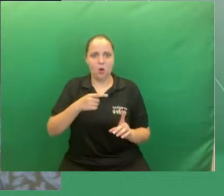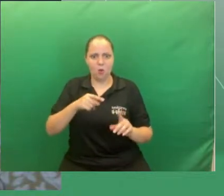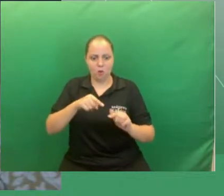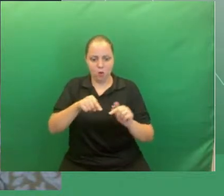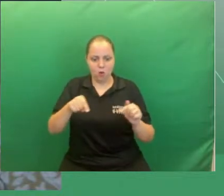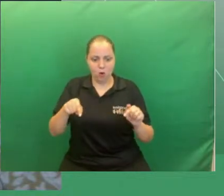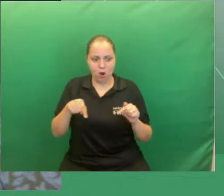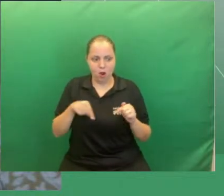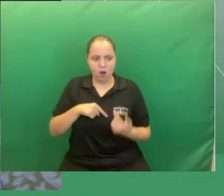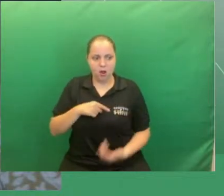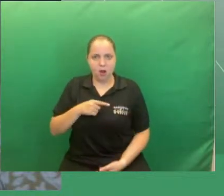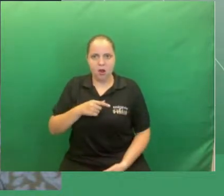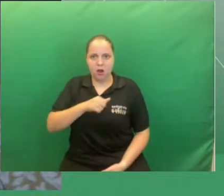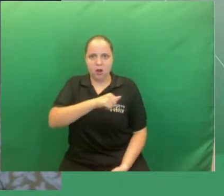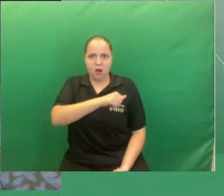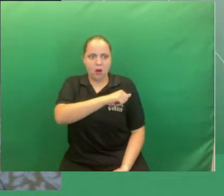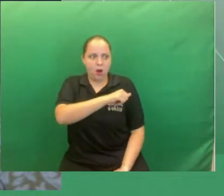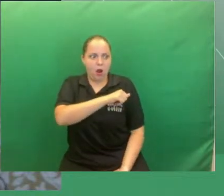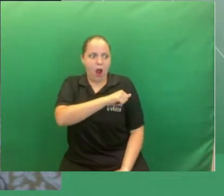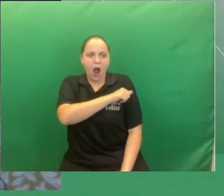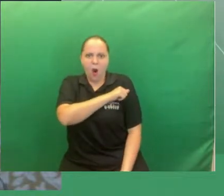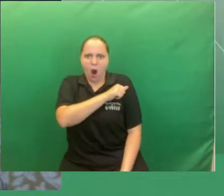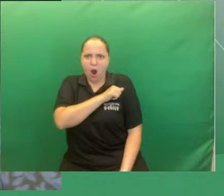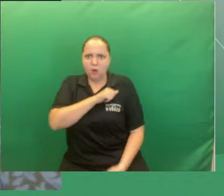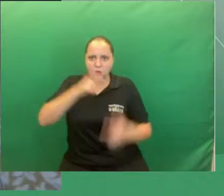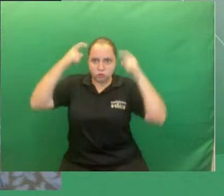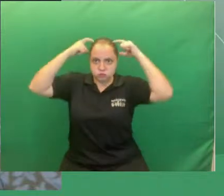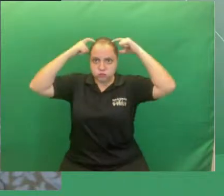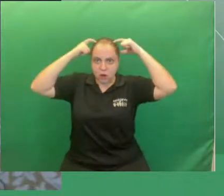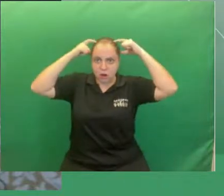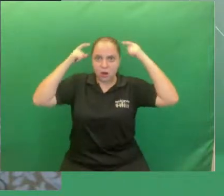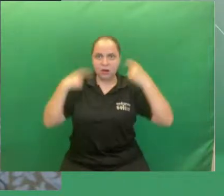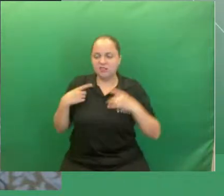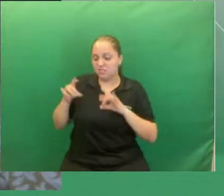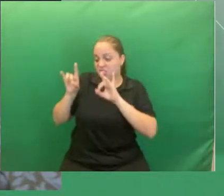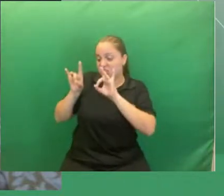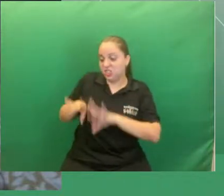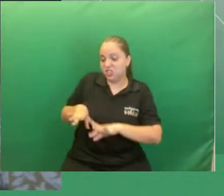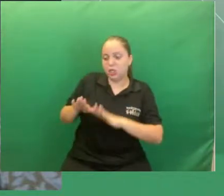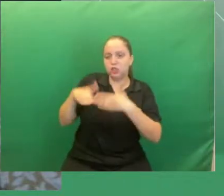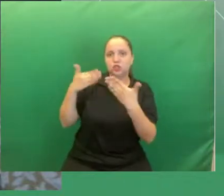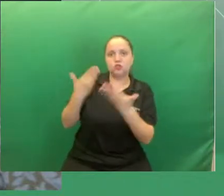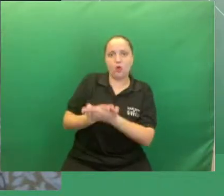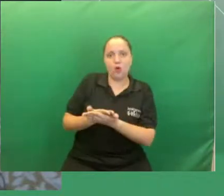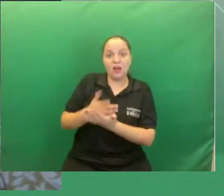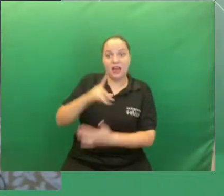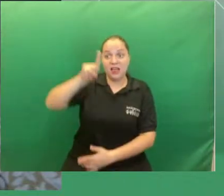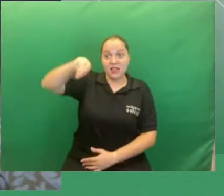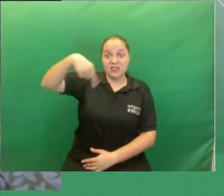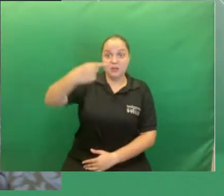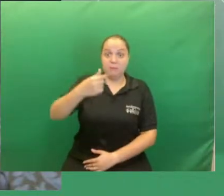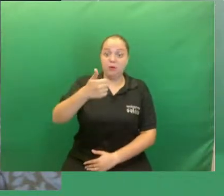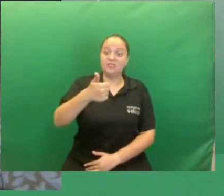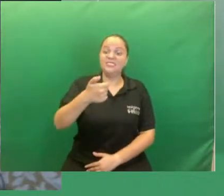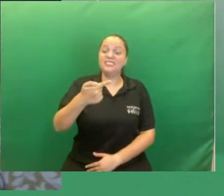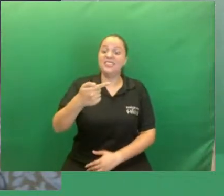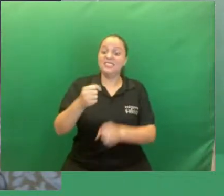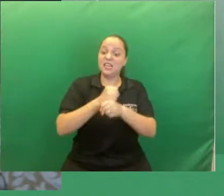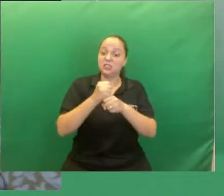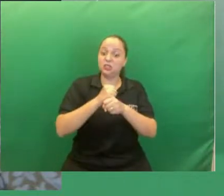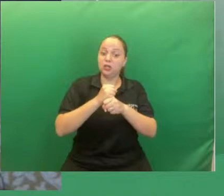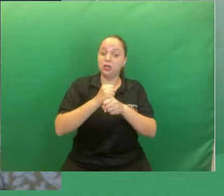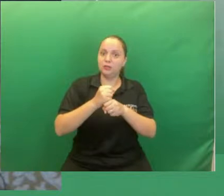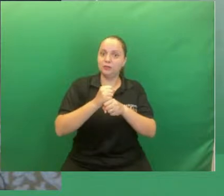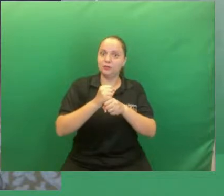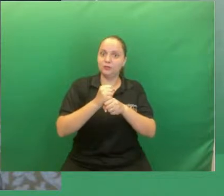Lúcio acaba abandonando a escola e depois de 17 anos ele reencontra a professora no ônibus